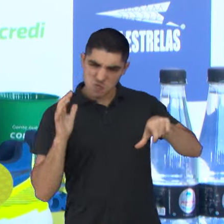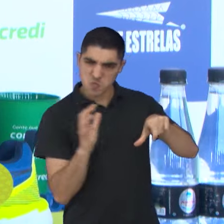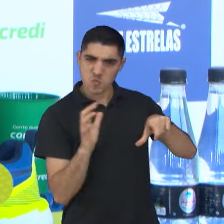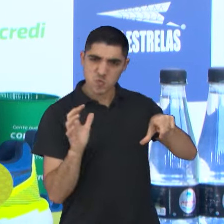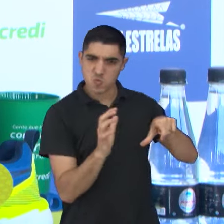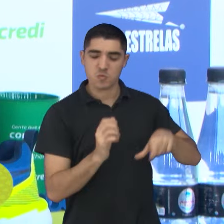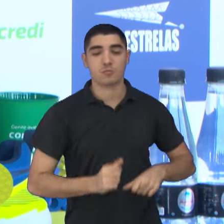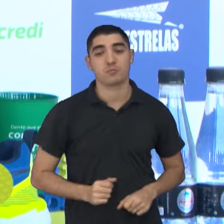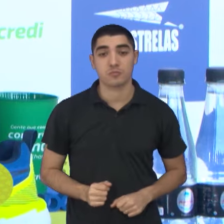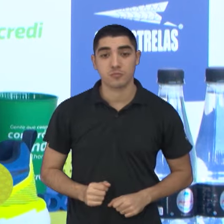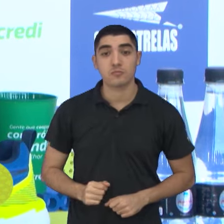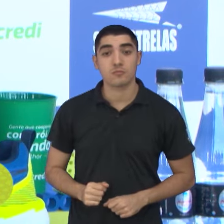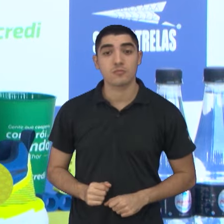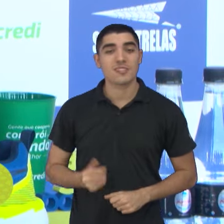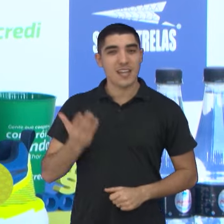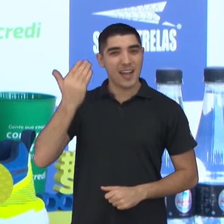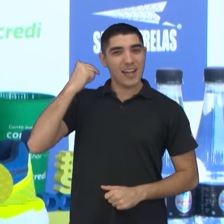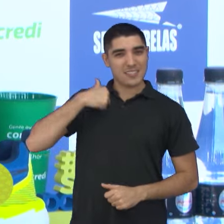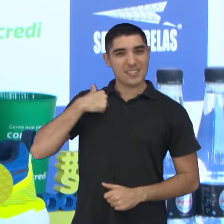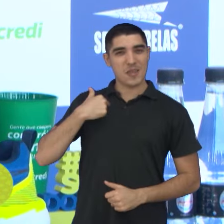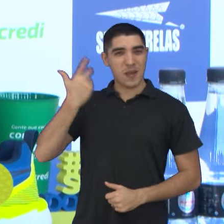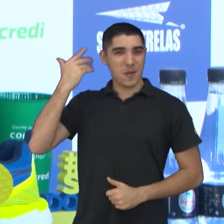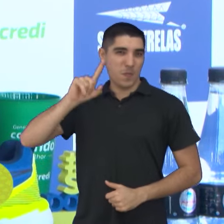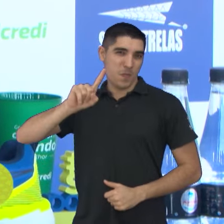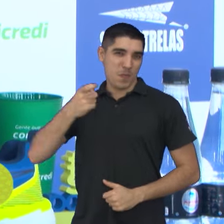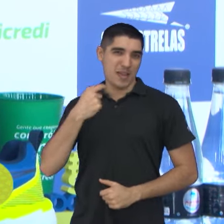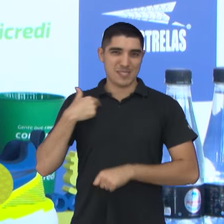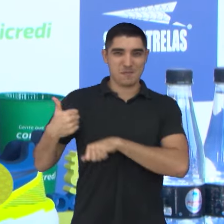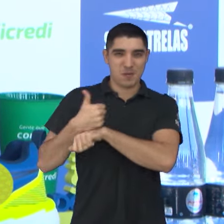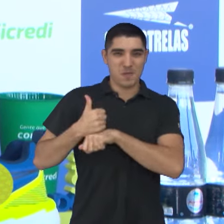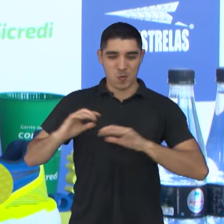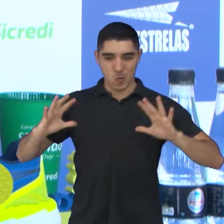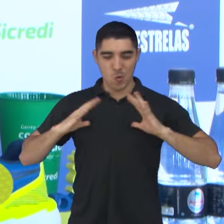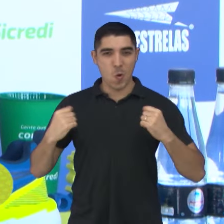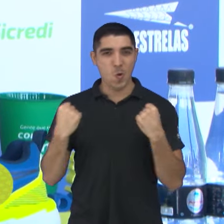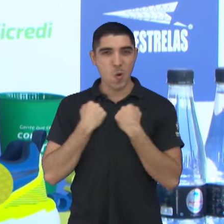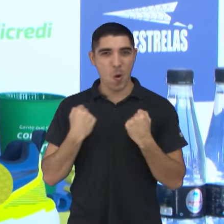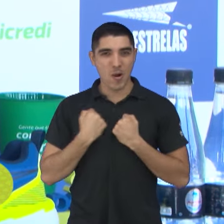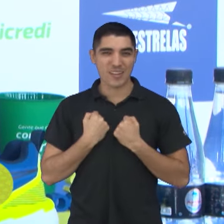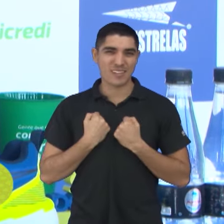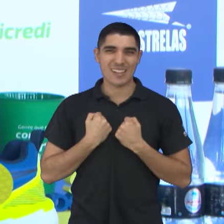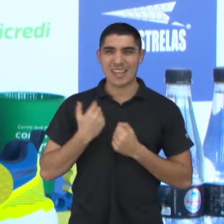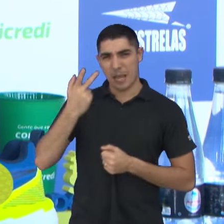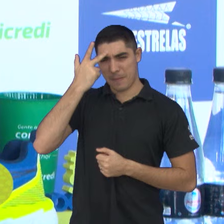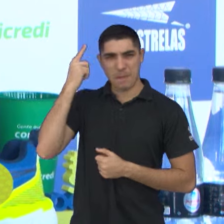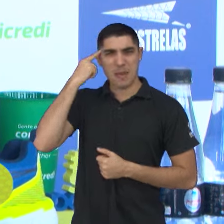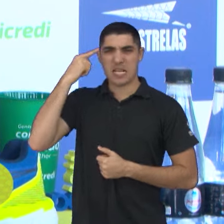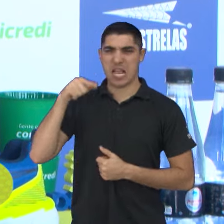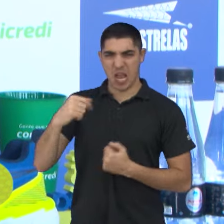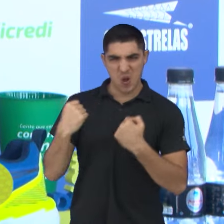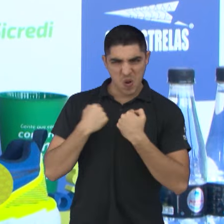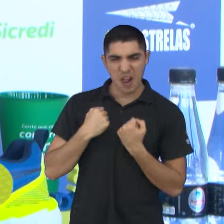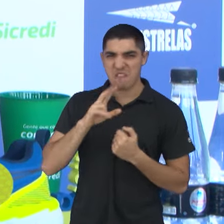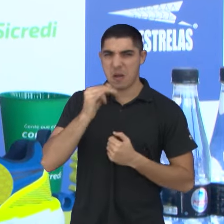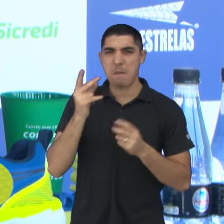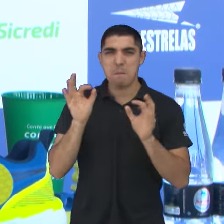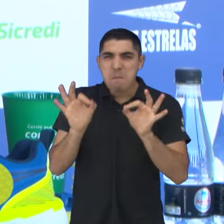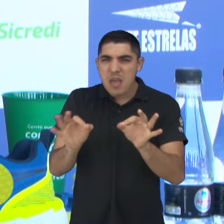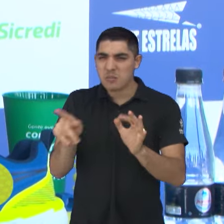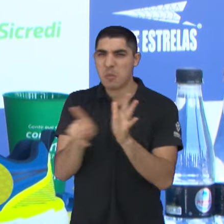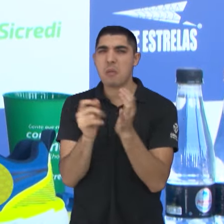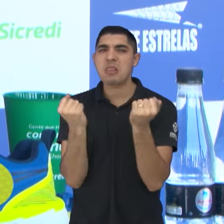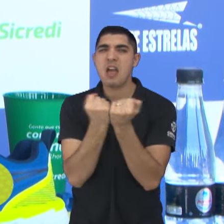Embora tenha jogado no gol, e não é comum isso, porque a gente tem muito jogador que trabalha atrás, que se preocupa muito mais em defender,